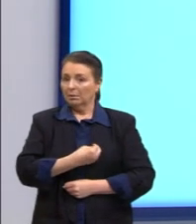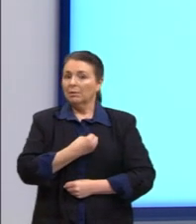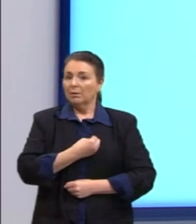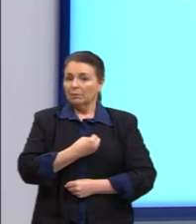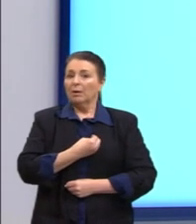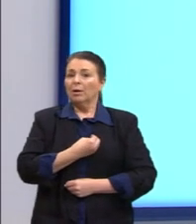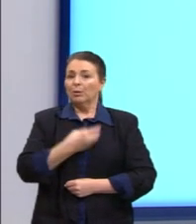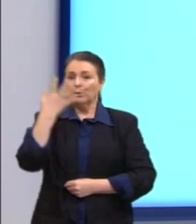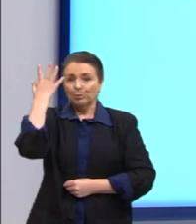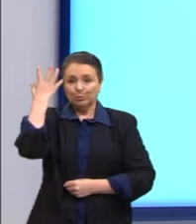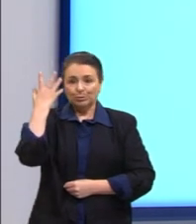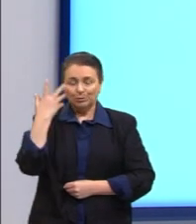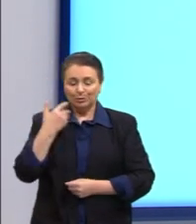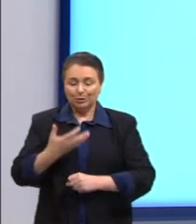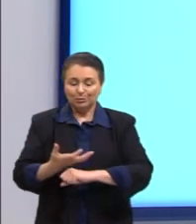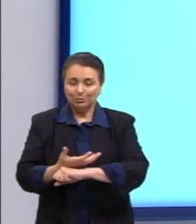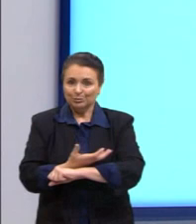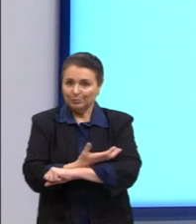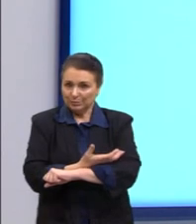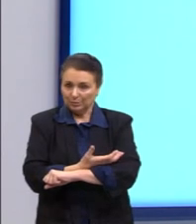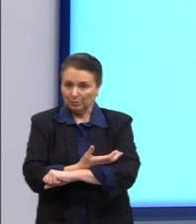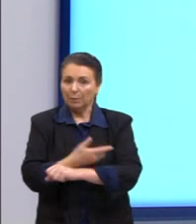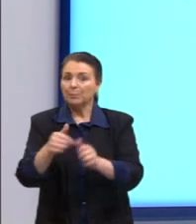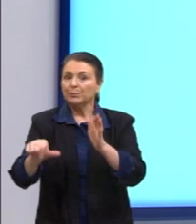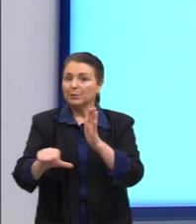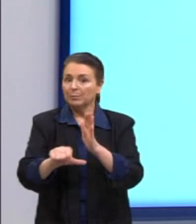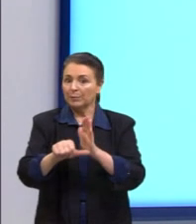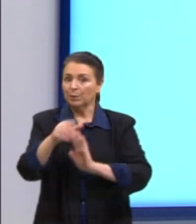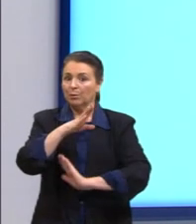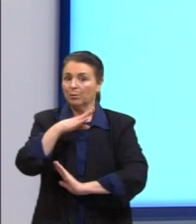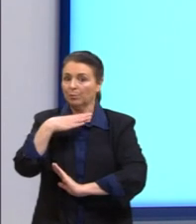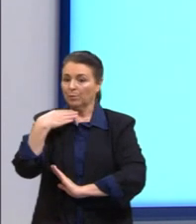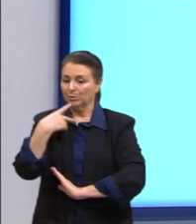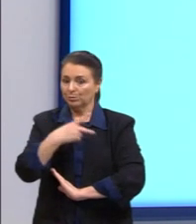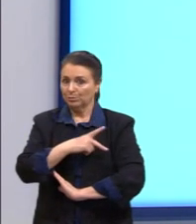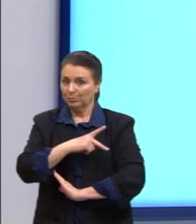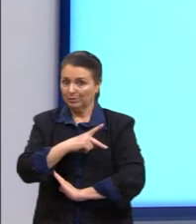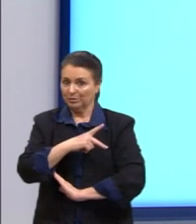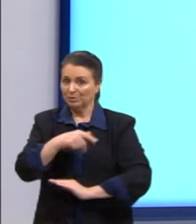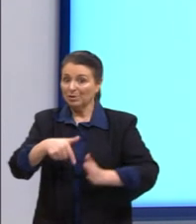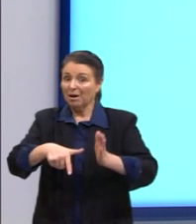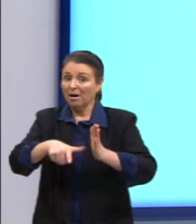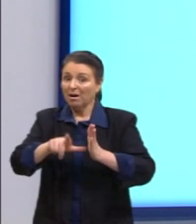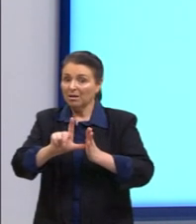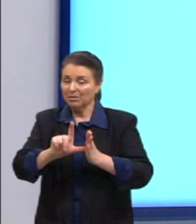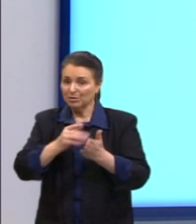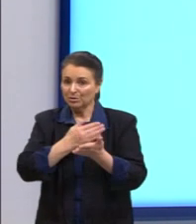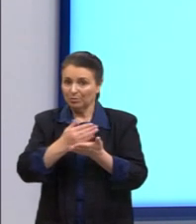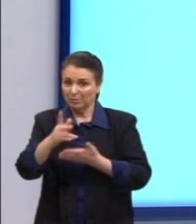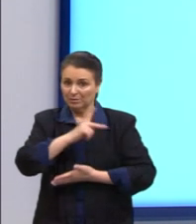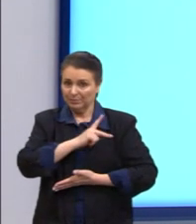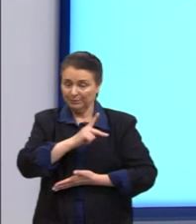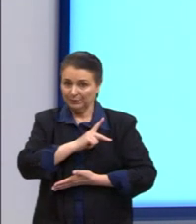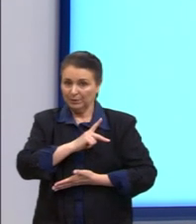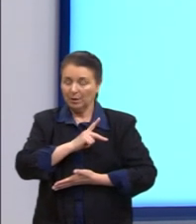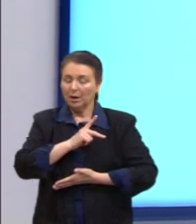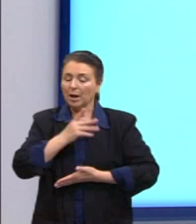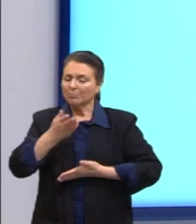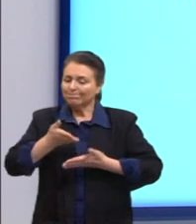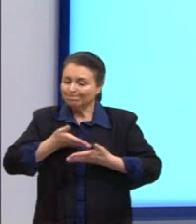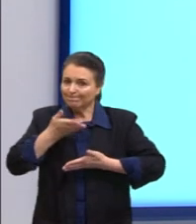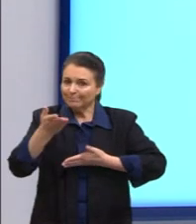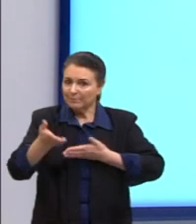comoção. Começou com a tragédia de Tancredo, que morre antes de assumir a presidência, seguiu pela euforia do plano